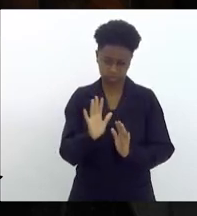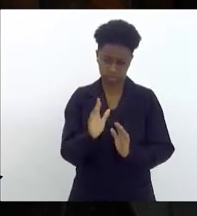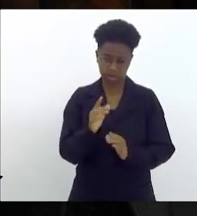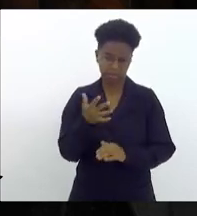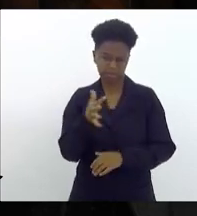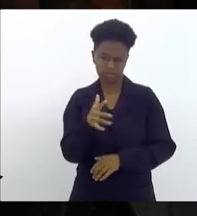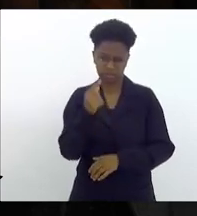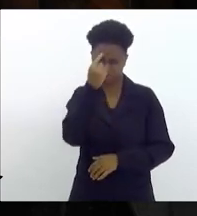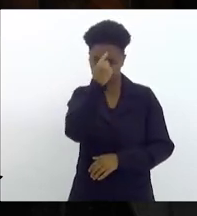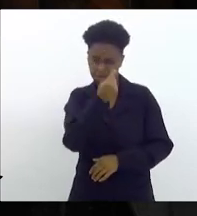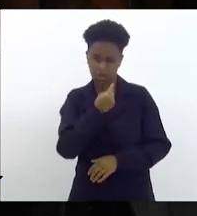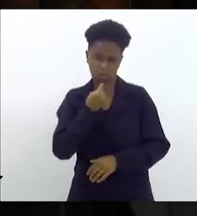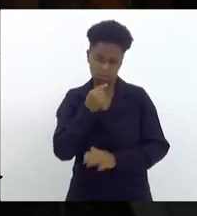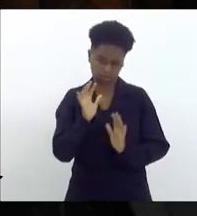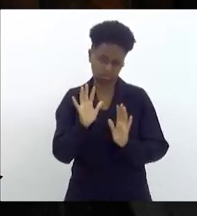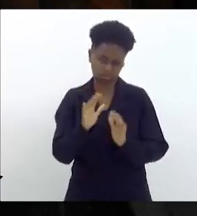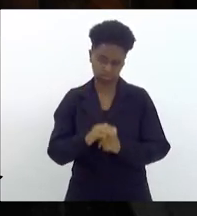assisti.